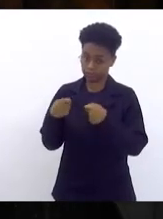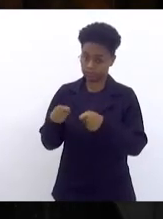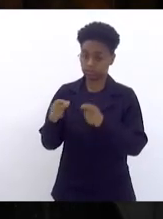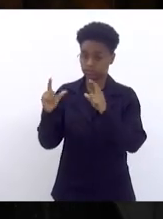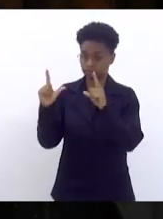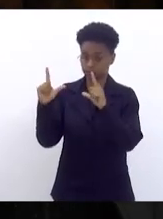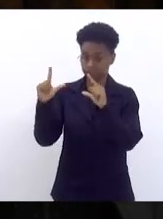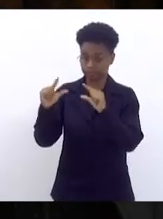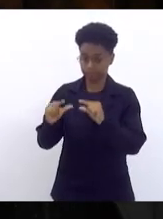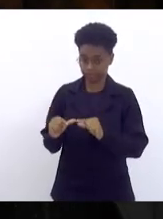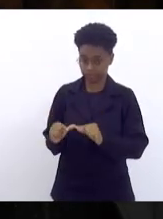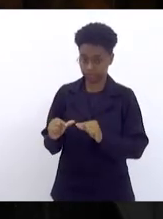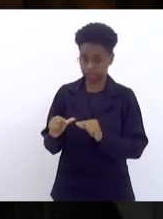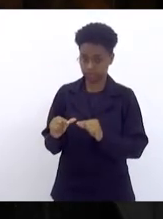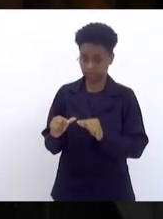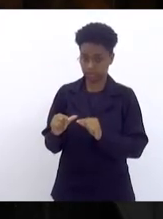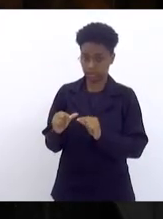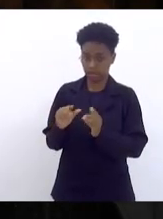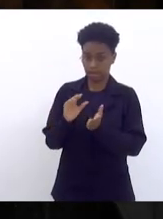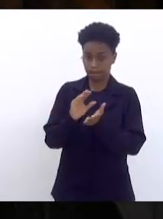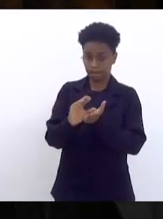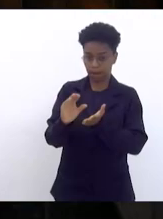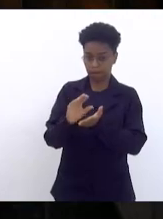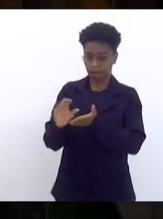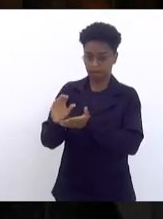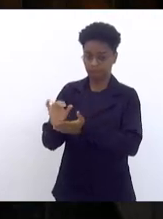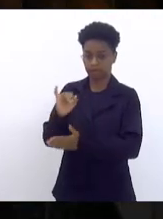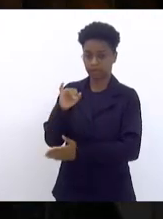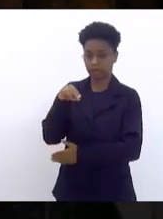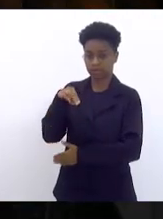o número de incentivos fiscais,